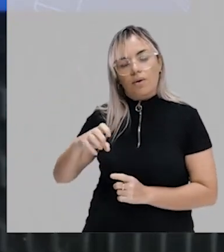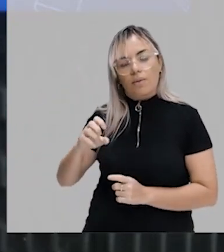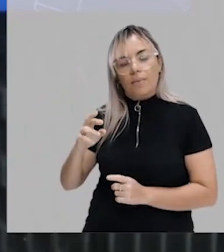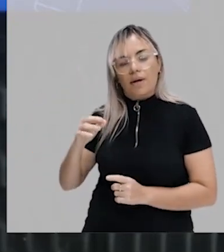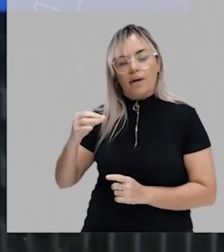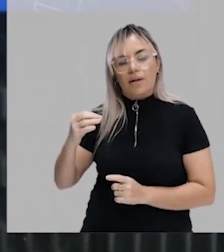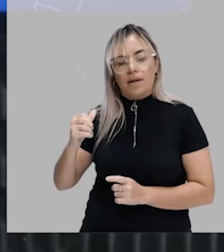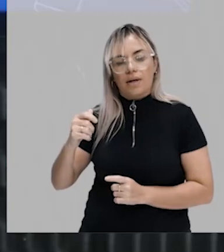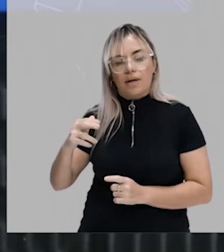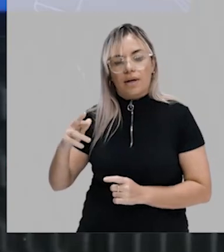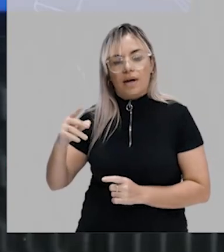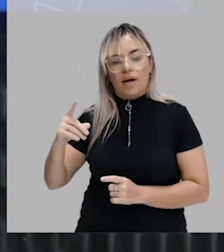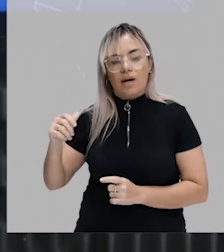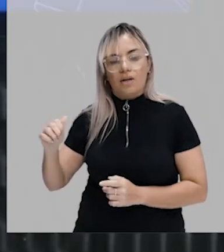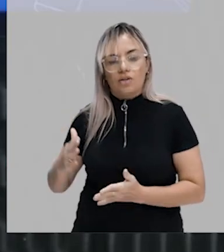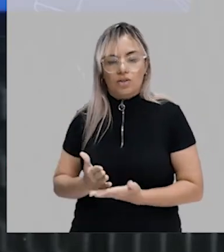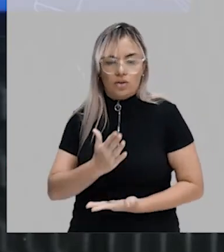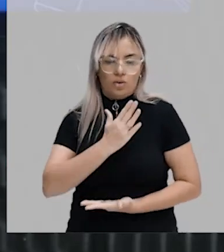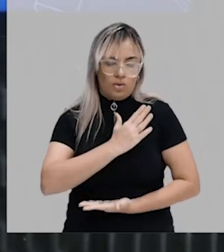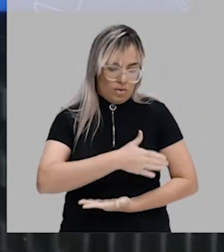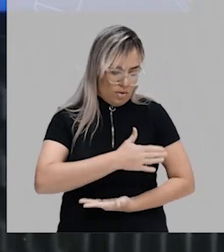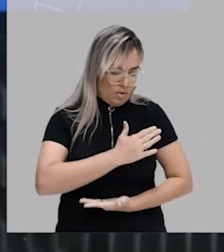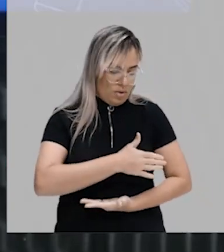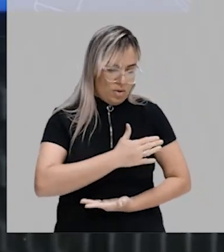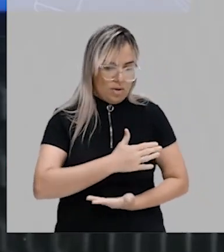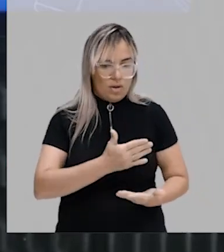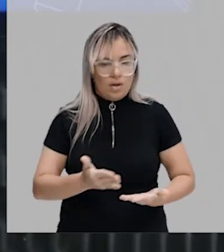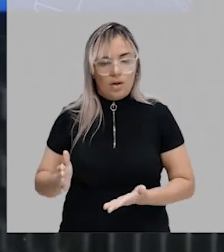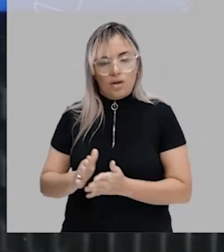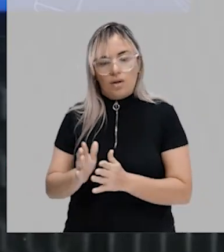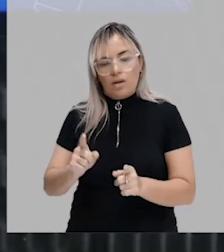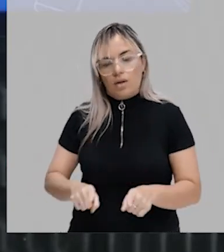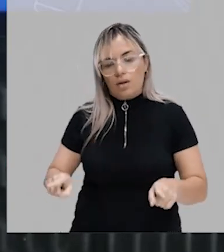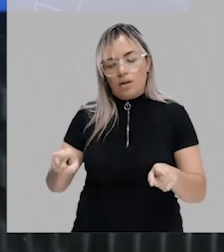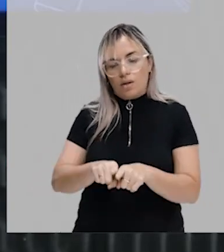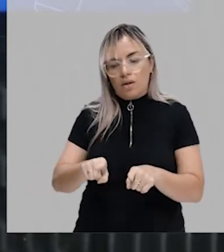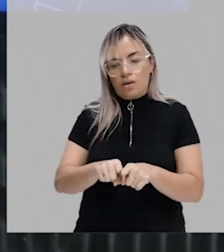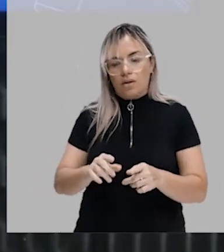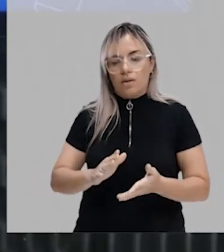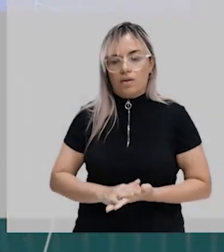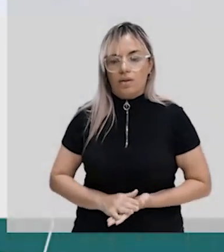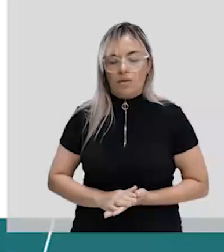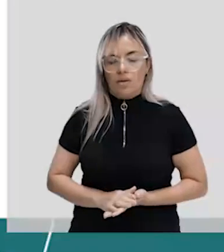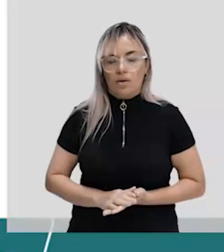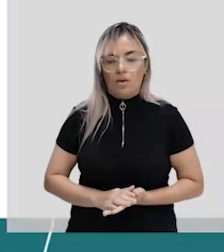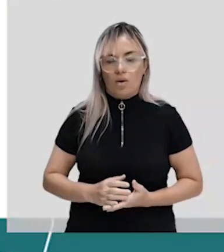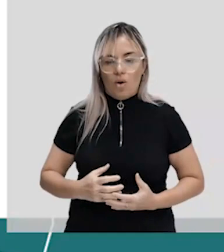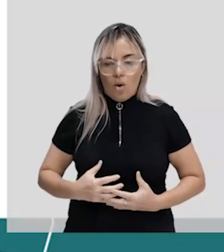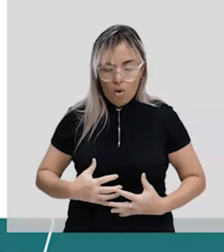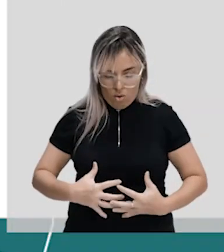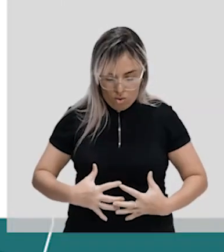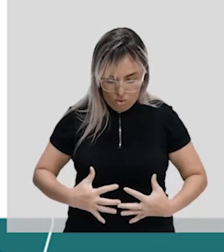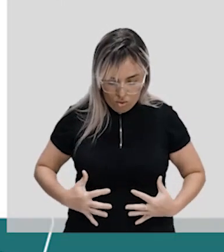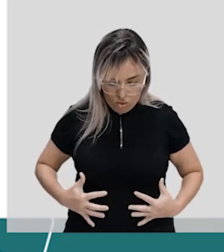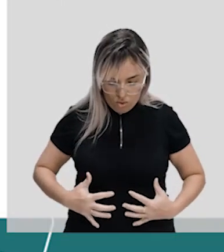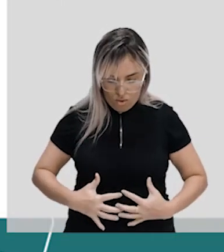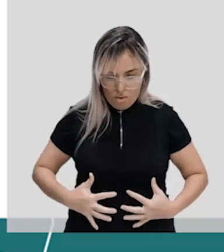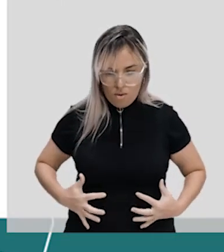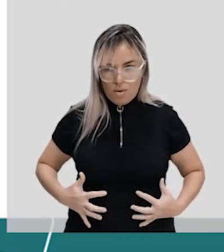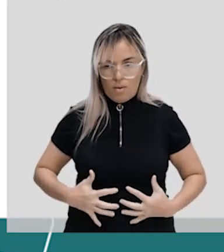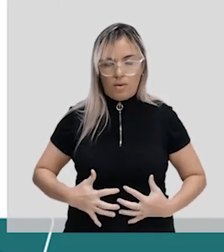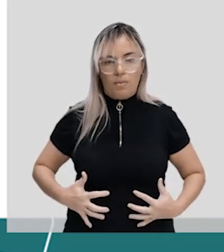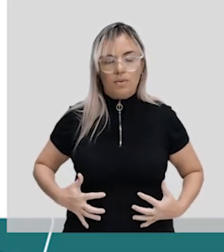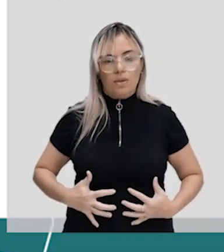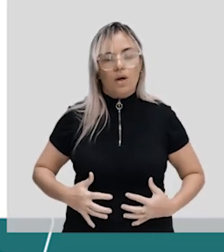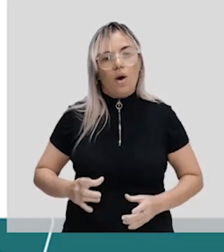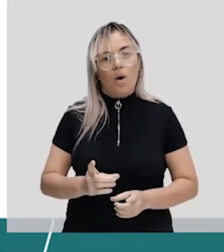localiza o coração, tá certo? E o celoma também origina a cavidade peritoneal, ou seja, todo esse espaço